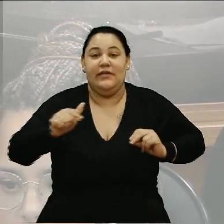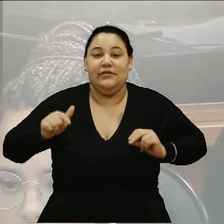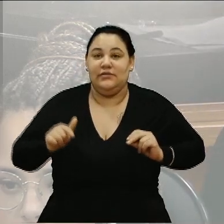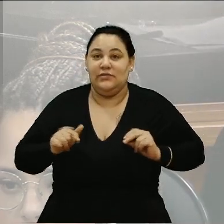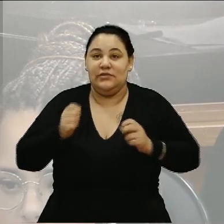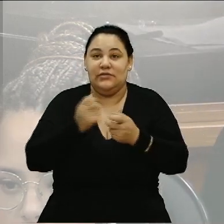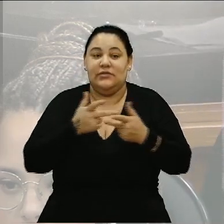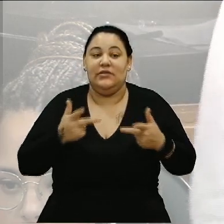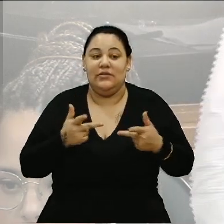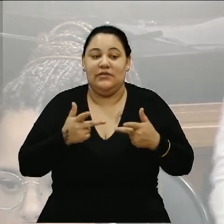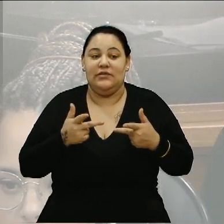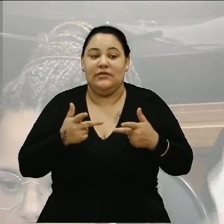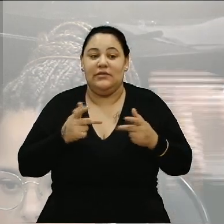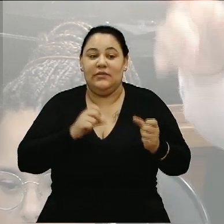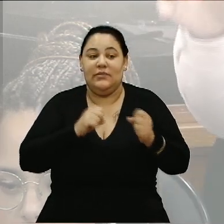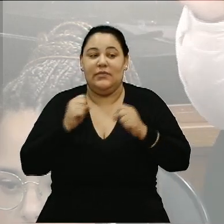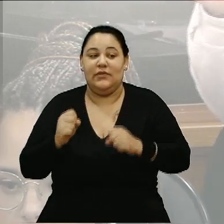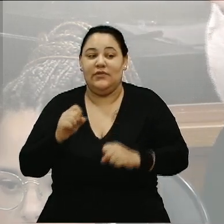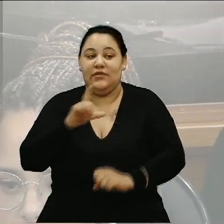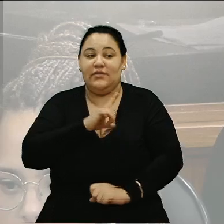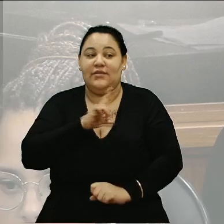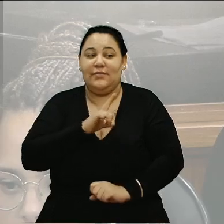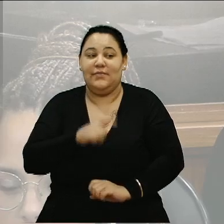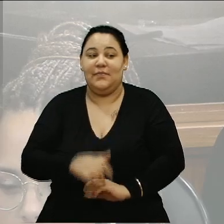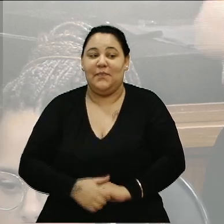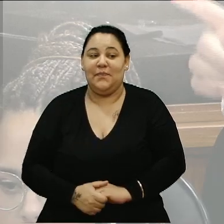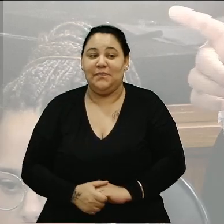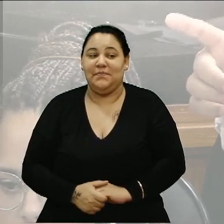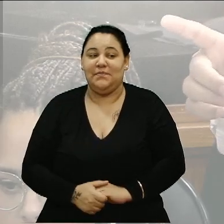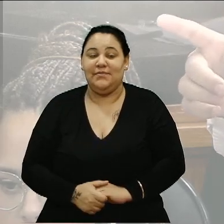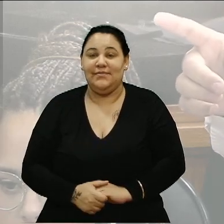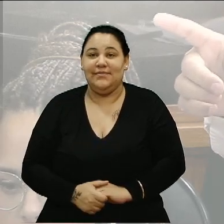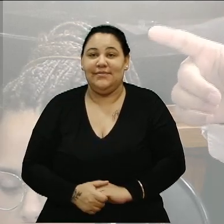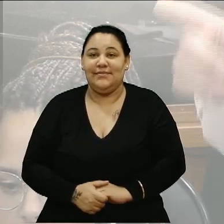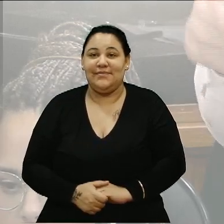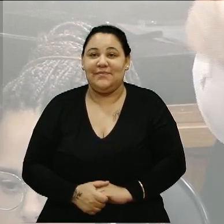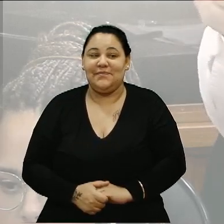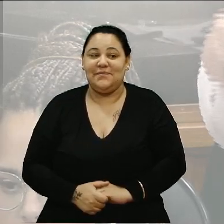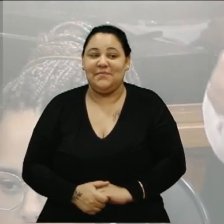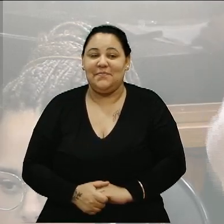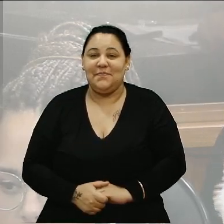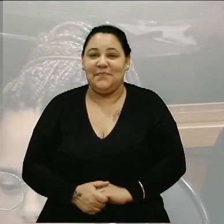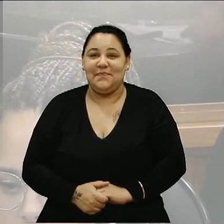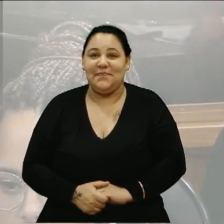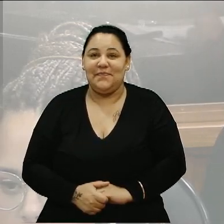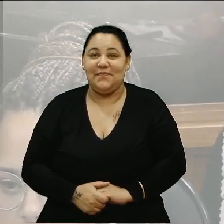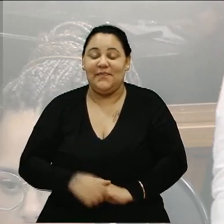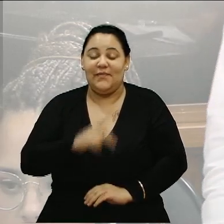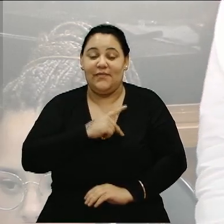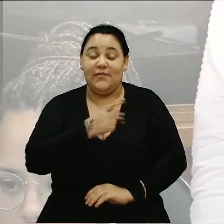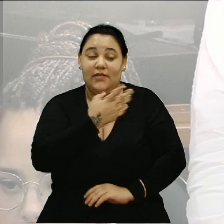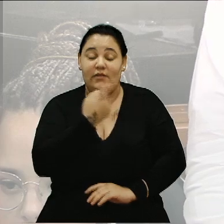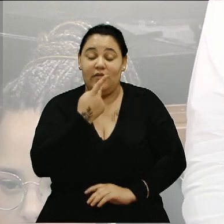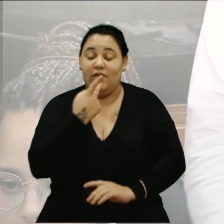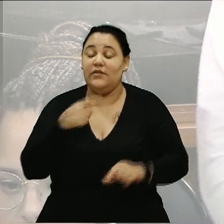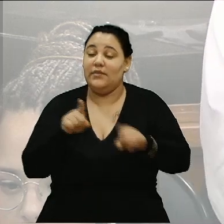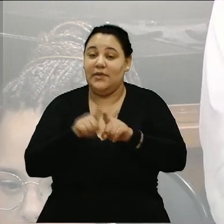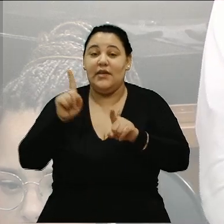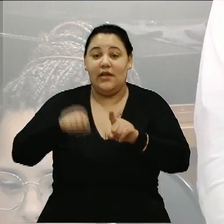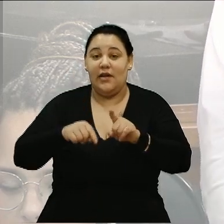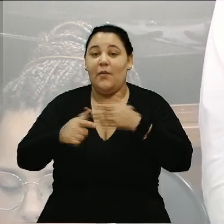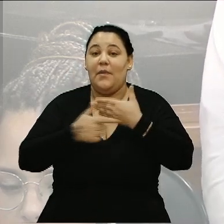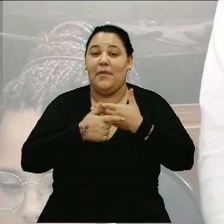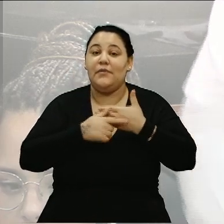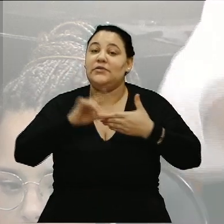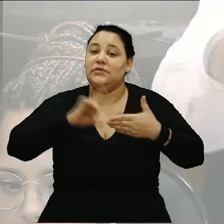podem ter. Porque, no momento oportuno, eu voto não presidente Bressan, mas destaco que essa é a função. E que sirva